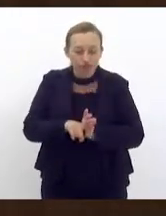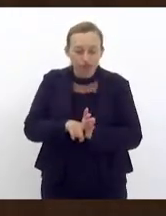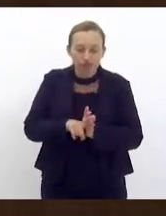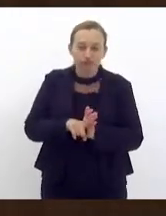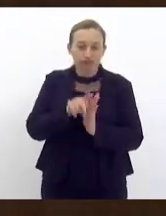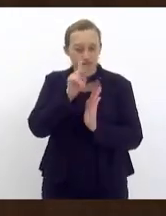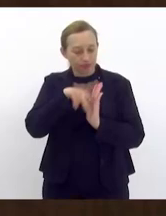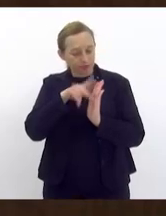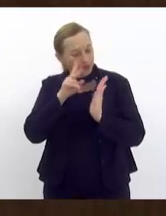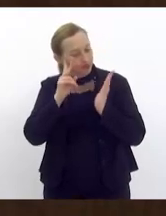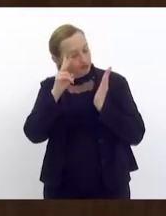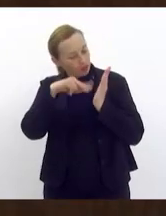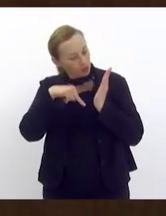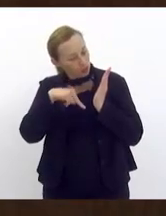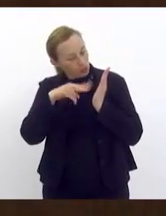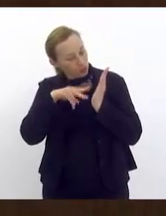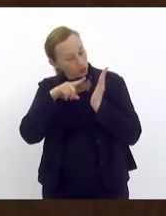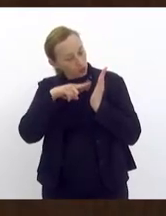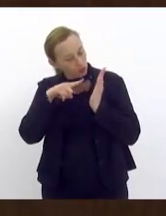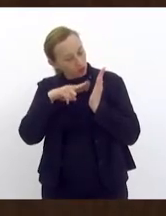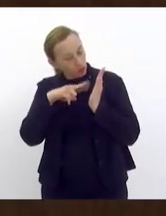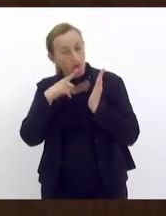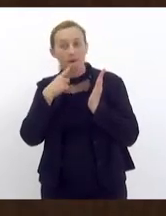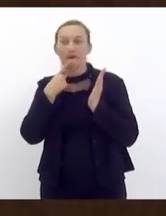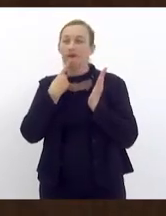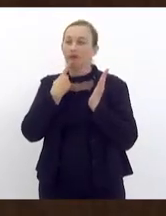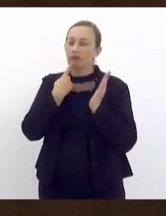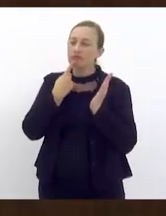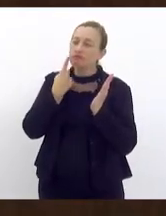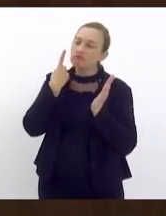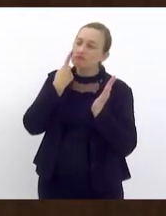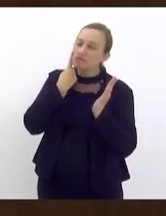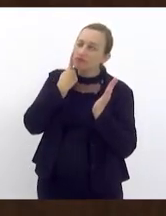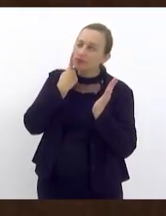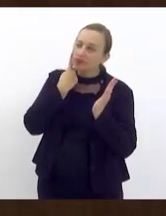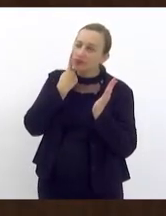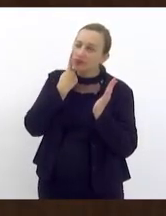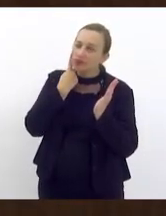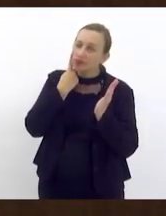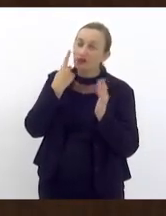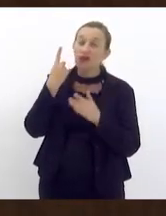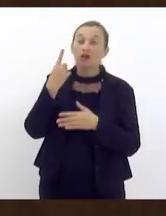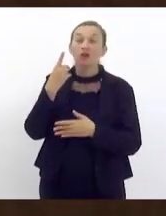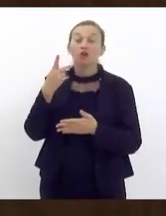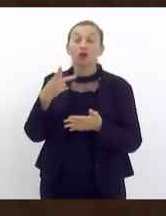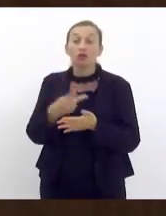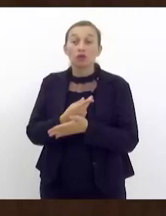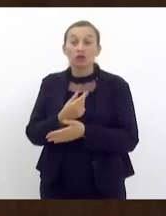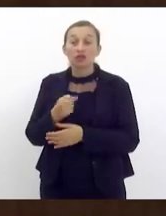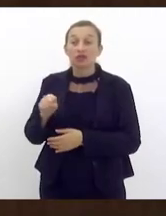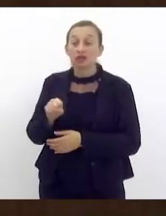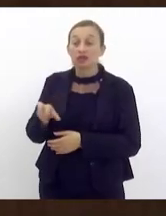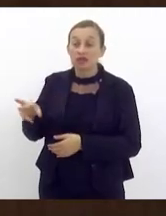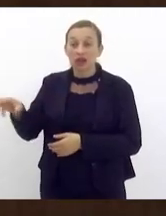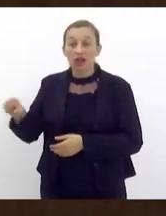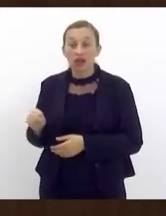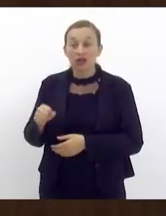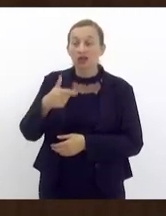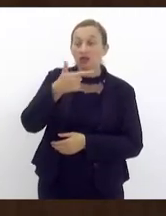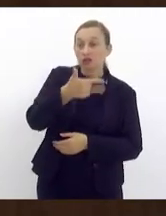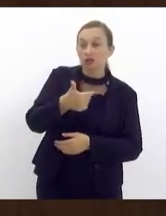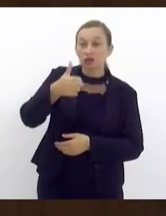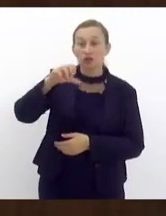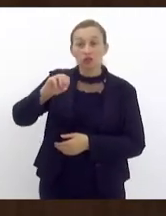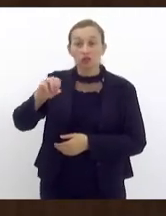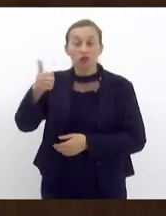e me saltou a memória a tragédia na região serrana de 2011